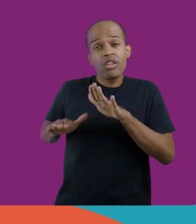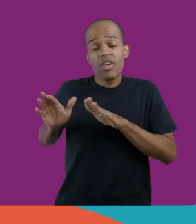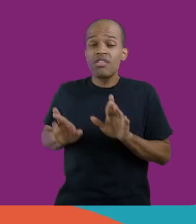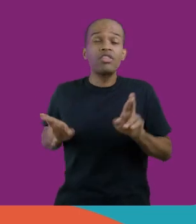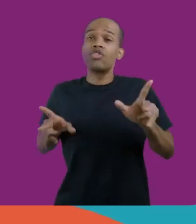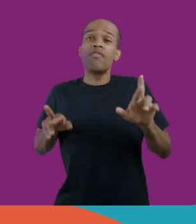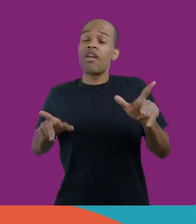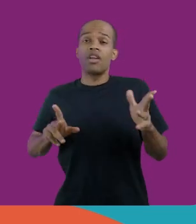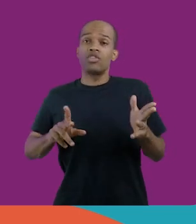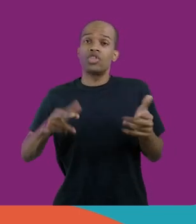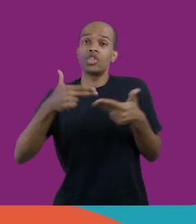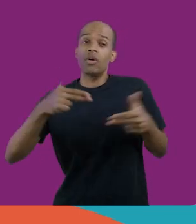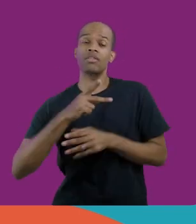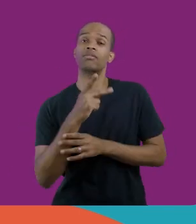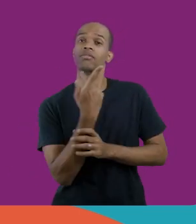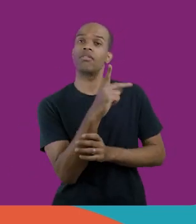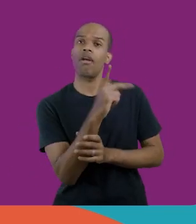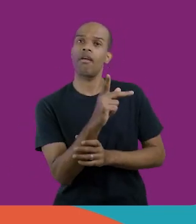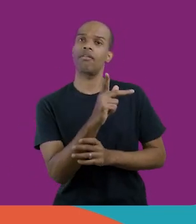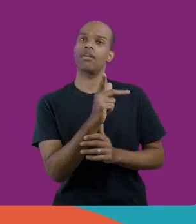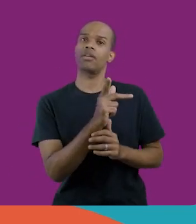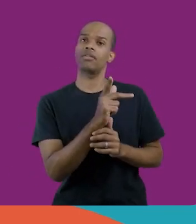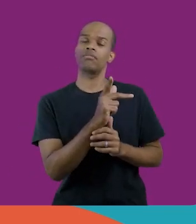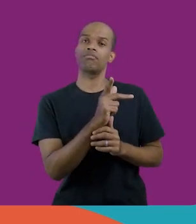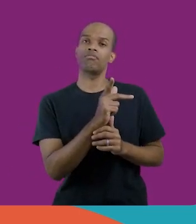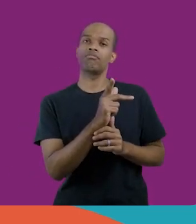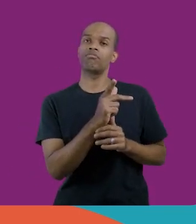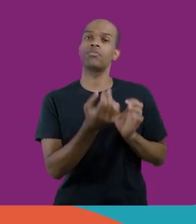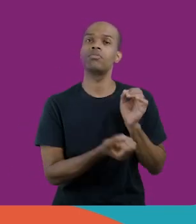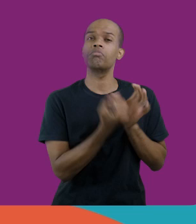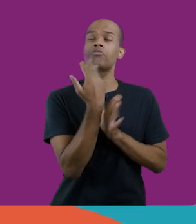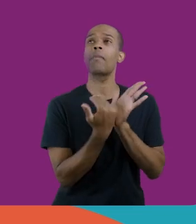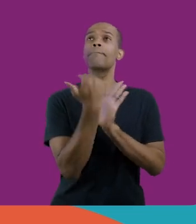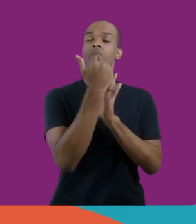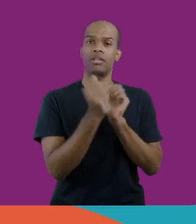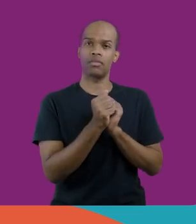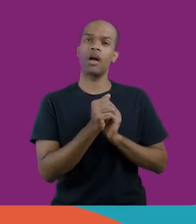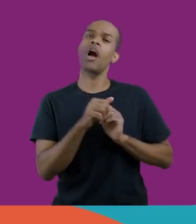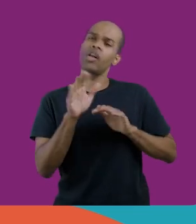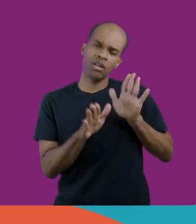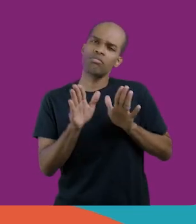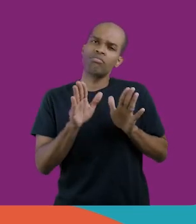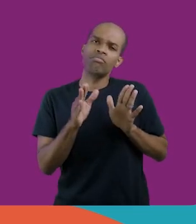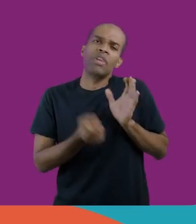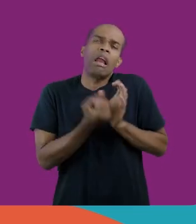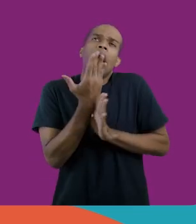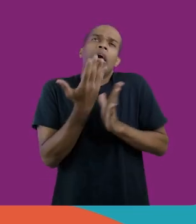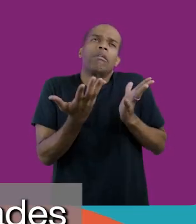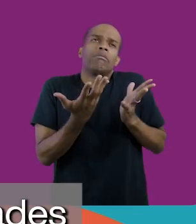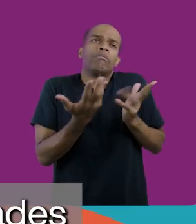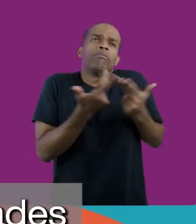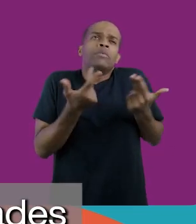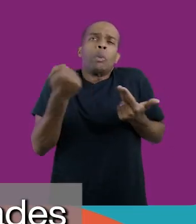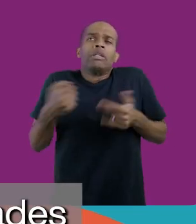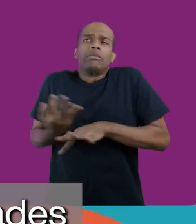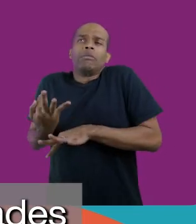ele desenvolver sua máxima criatividade, embora ele precise de criatividade para lidar com a adversidade,